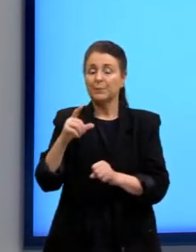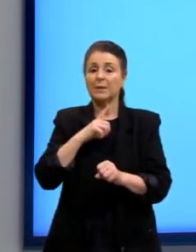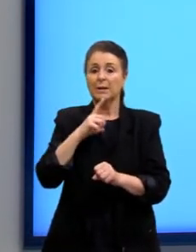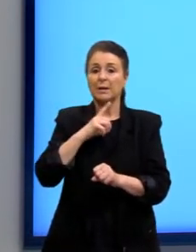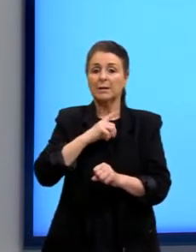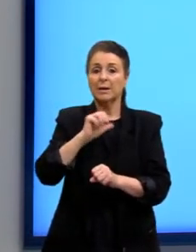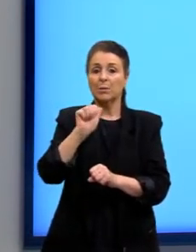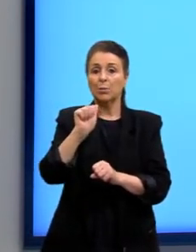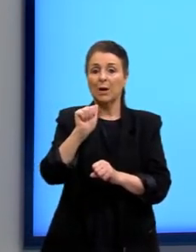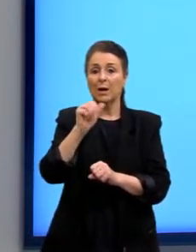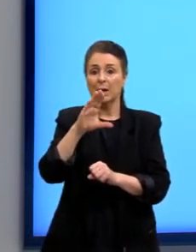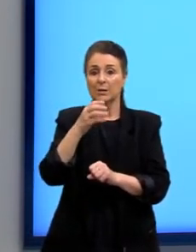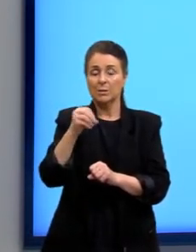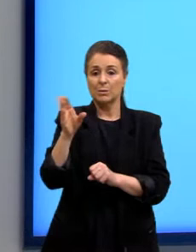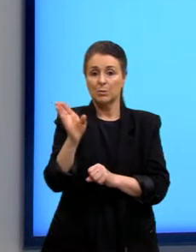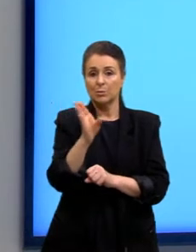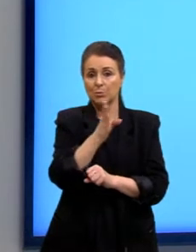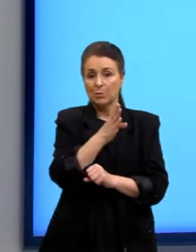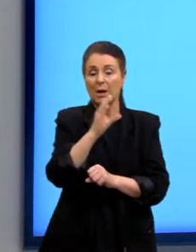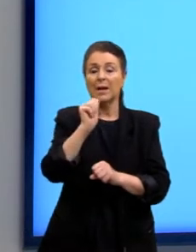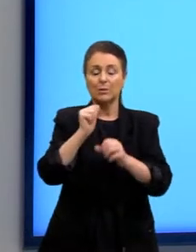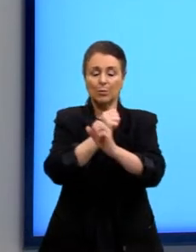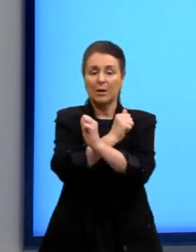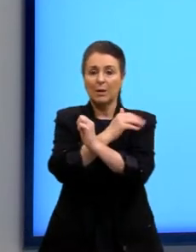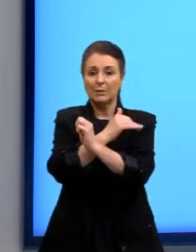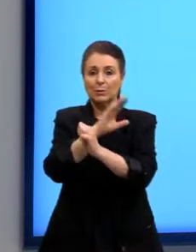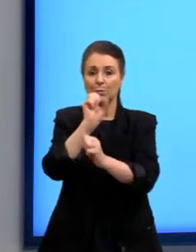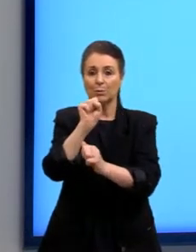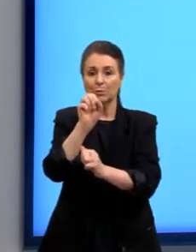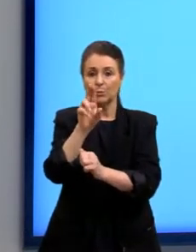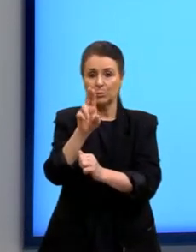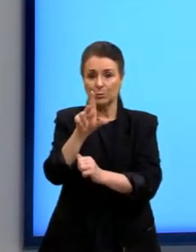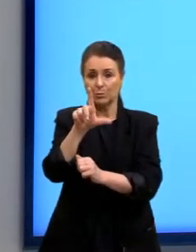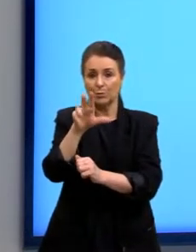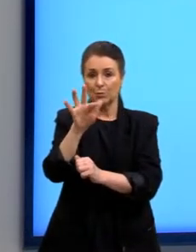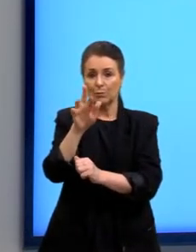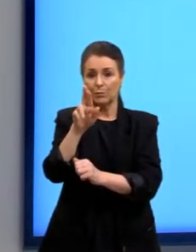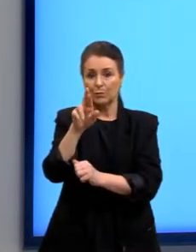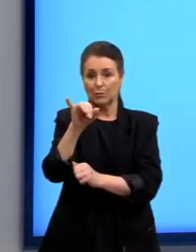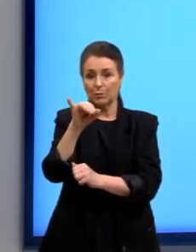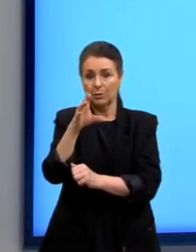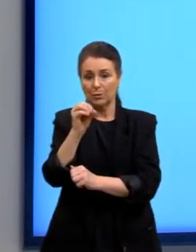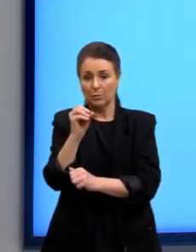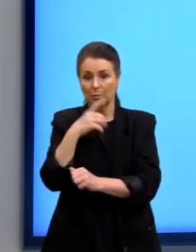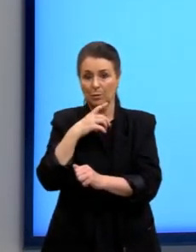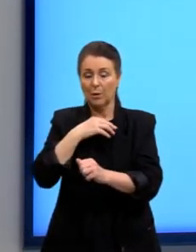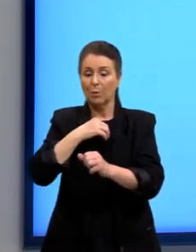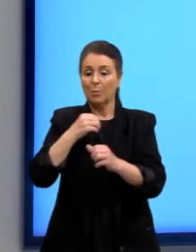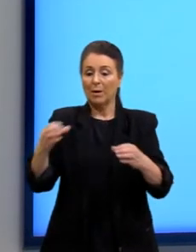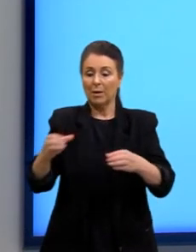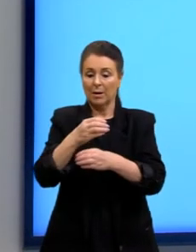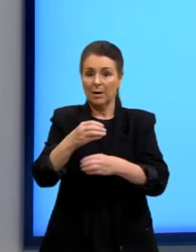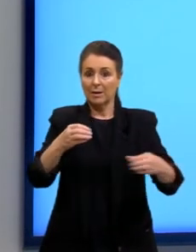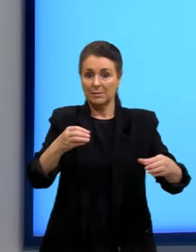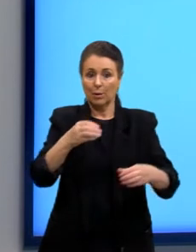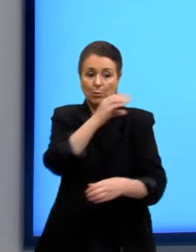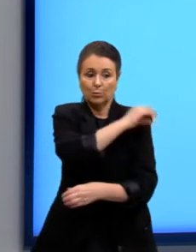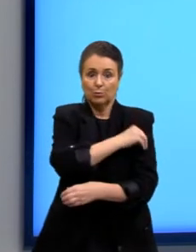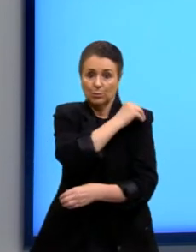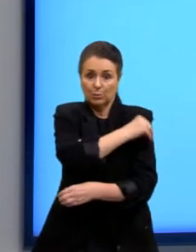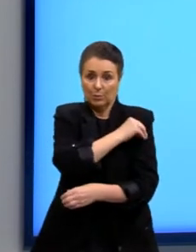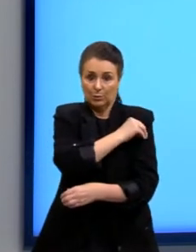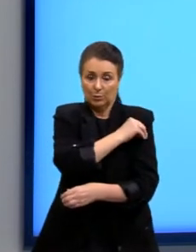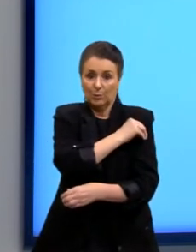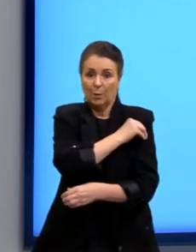sulfúrico. A desidratação pode ocorrer entre a reação de álcoois, então, uma desidratação em